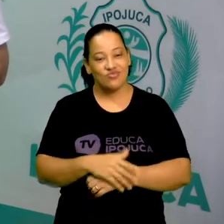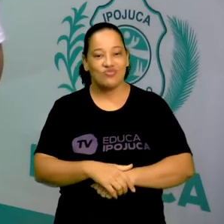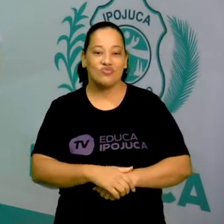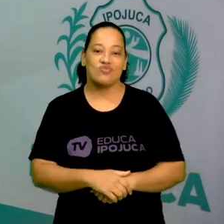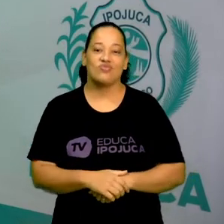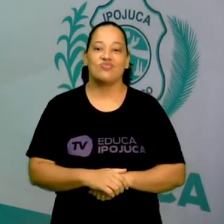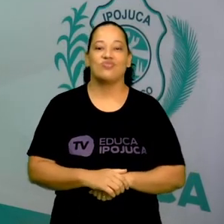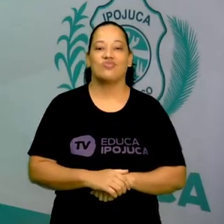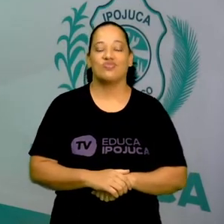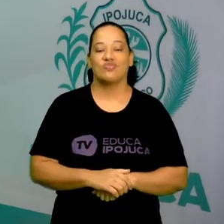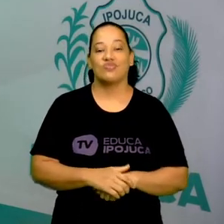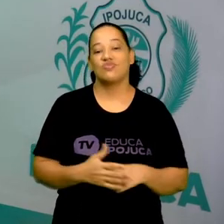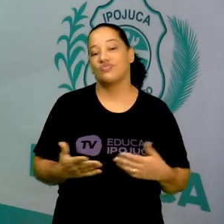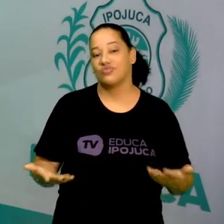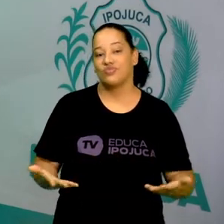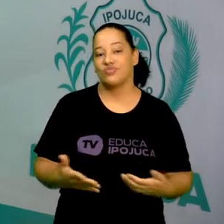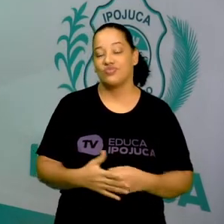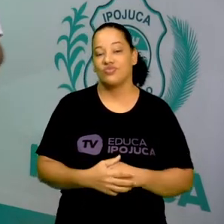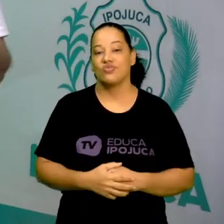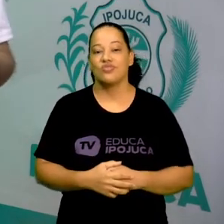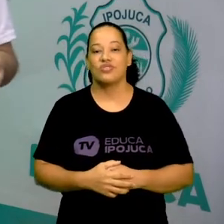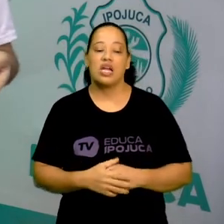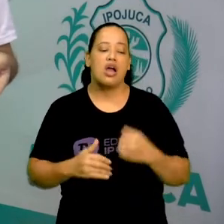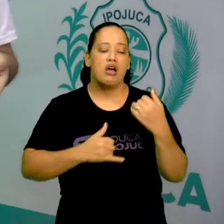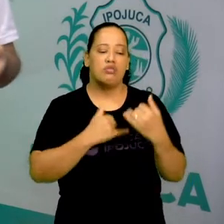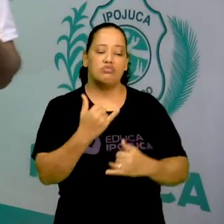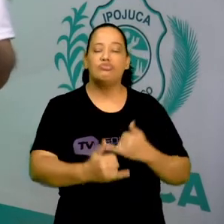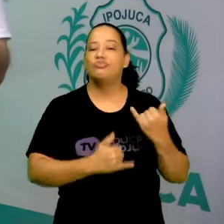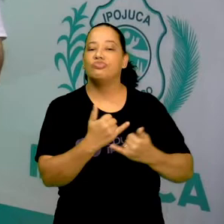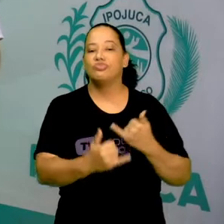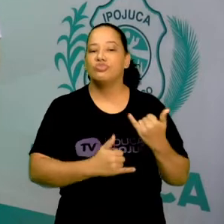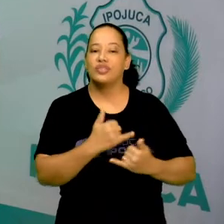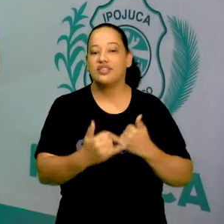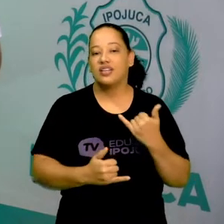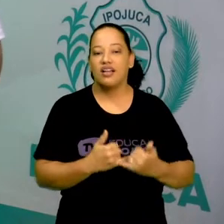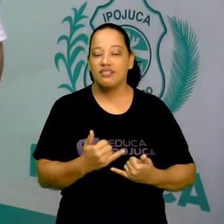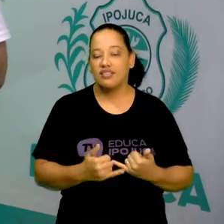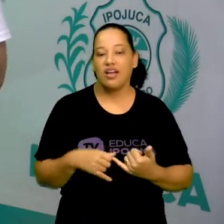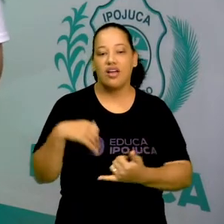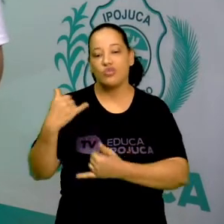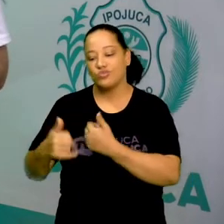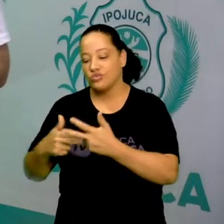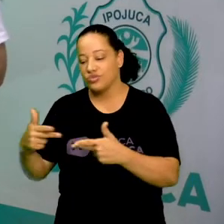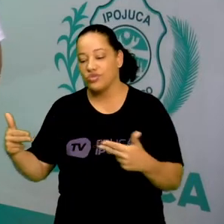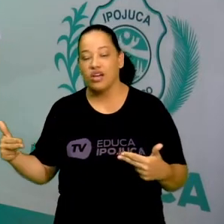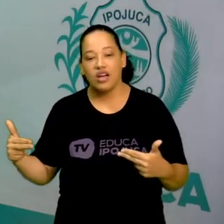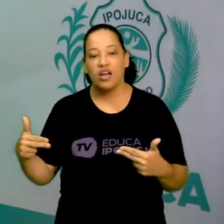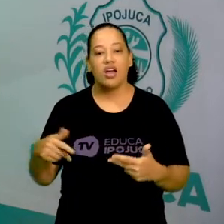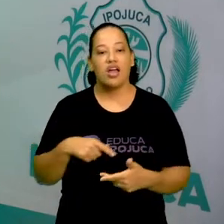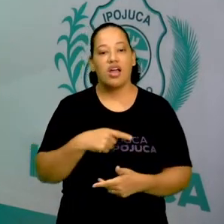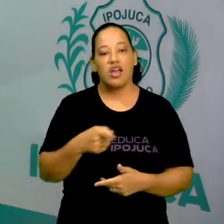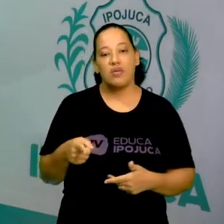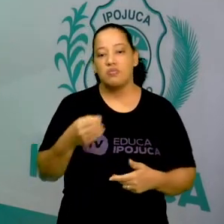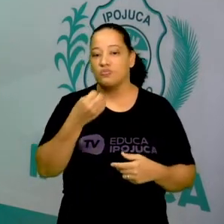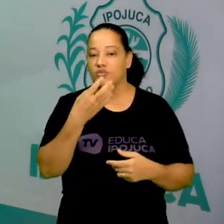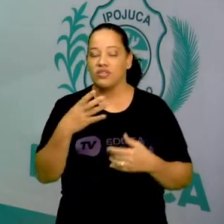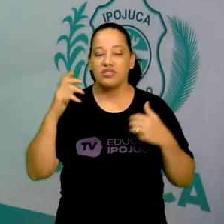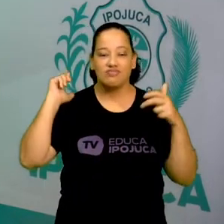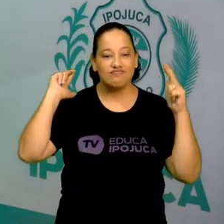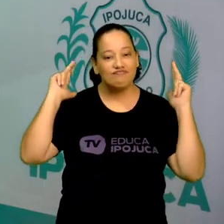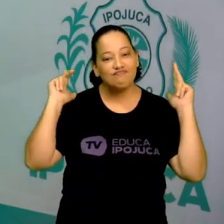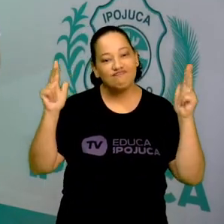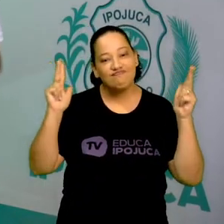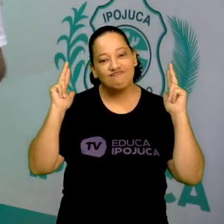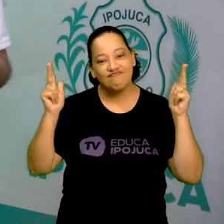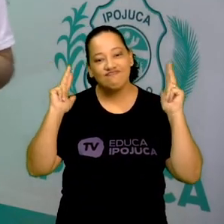vocês. Bom, essas brincadeiras e os jogos, eles garantem momentos de diversão